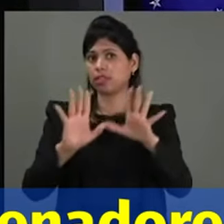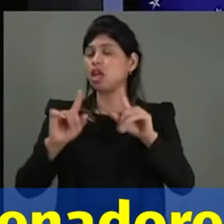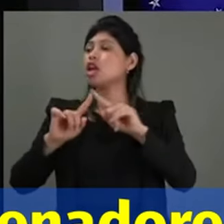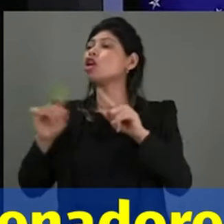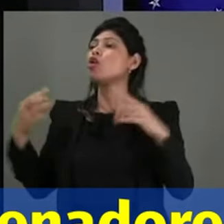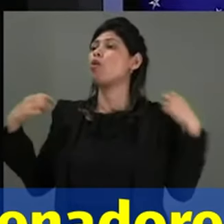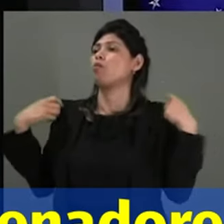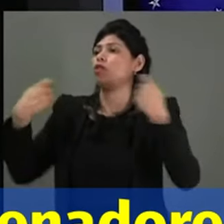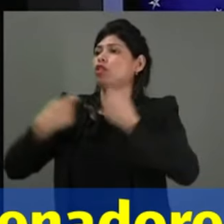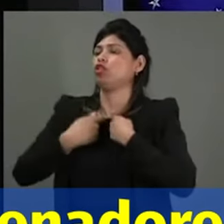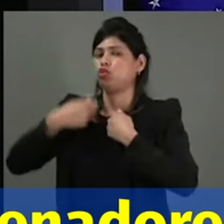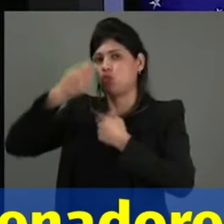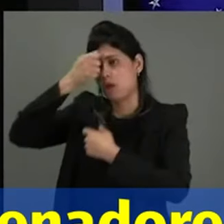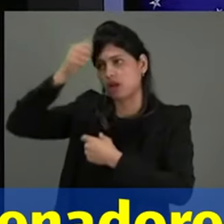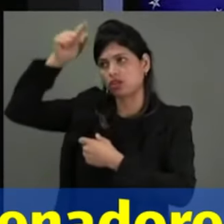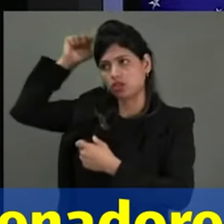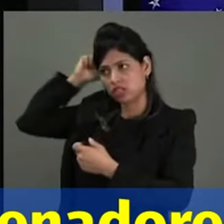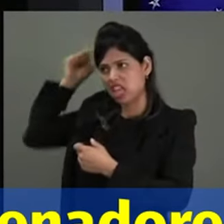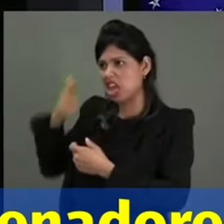Moraes? 8.